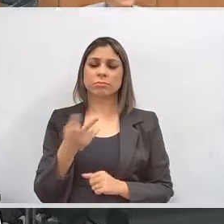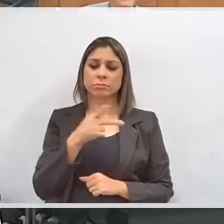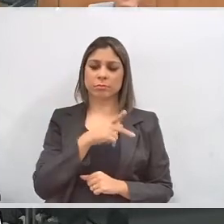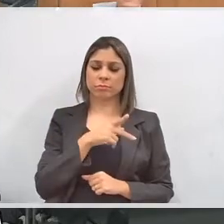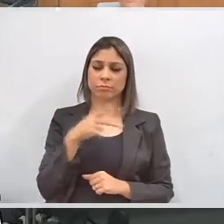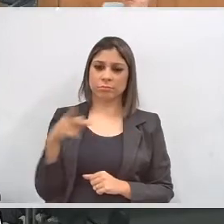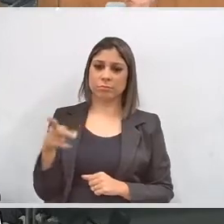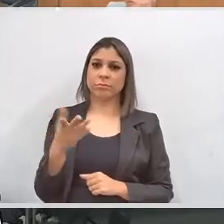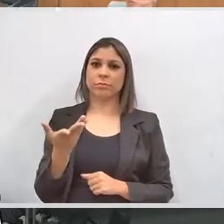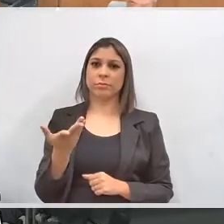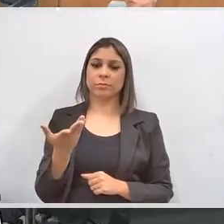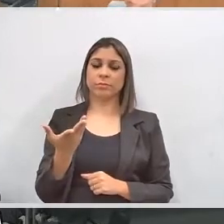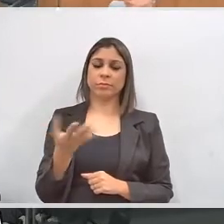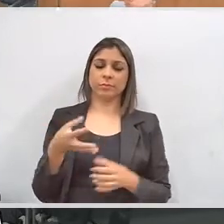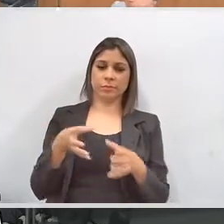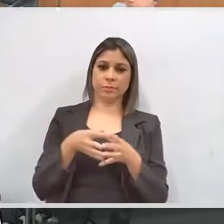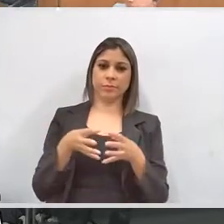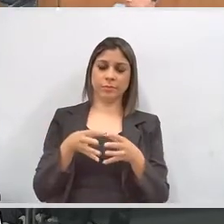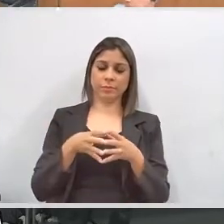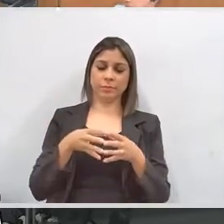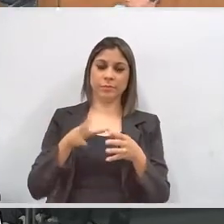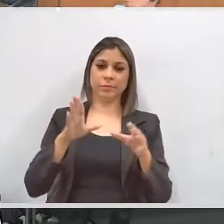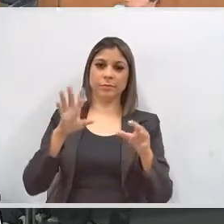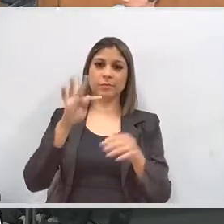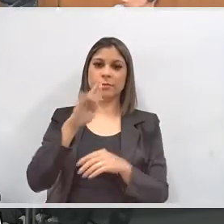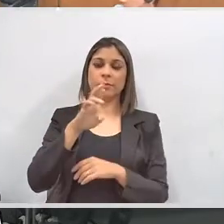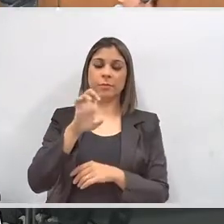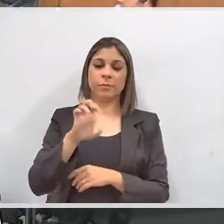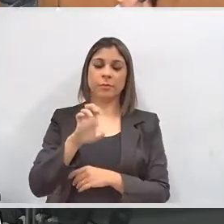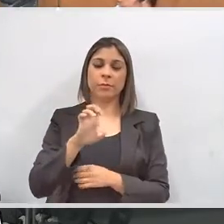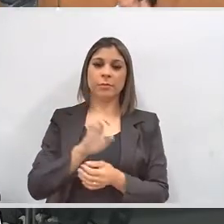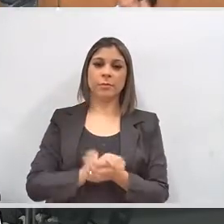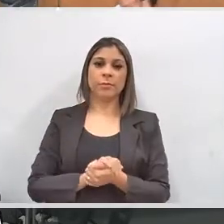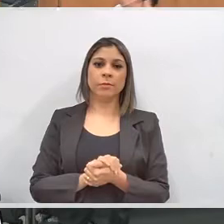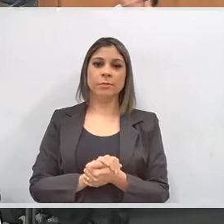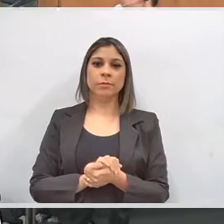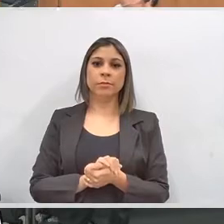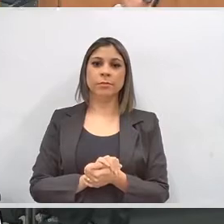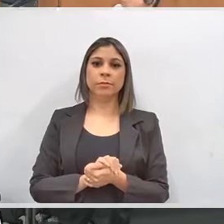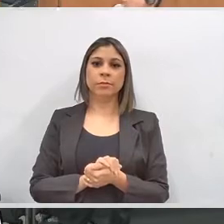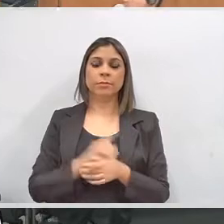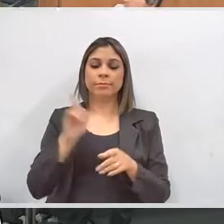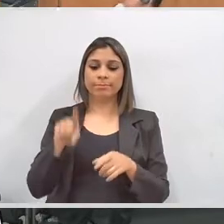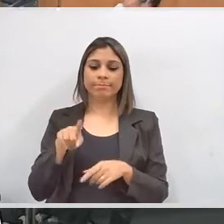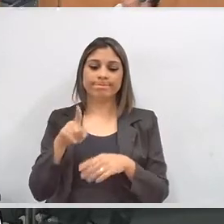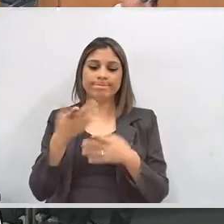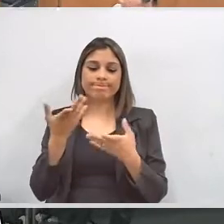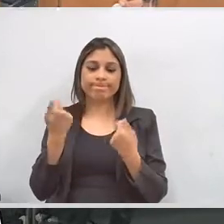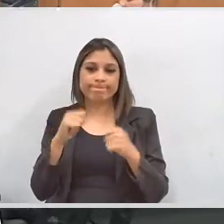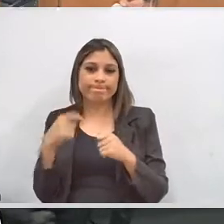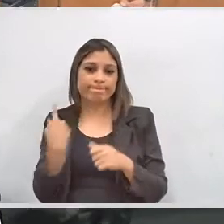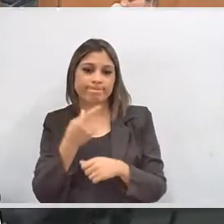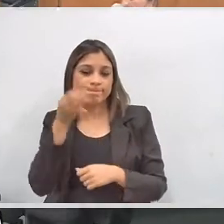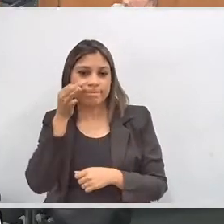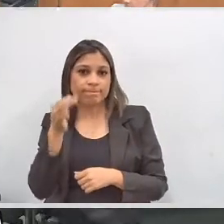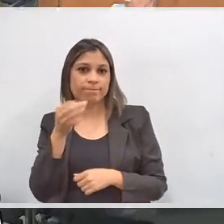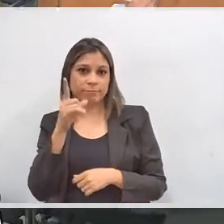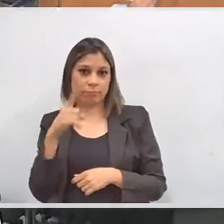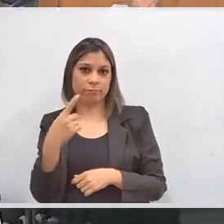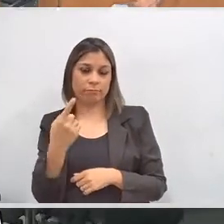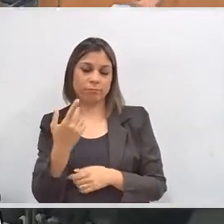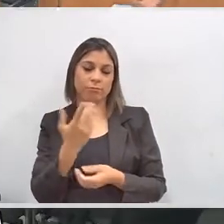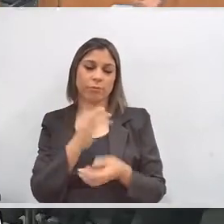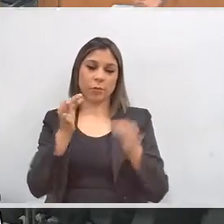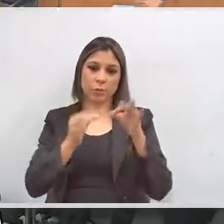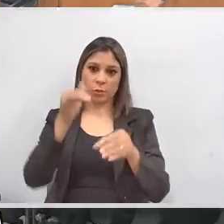presidente dessa importantíssima comissão do TRE, um assunto realmente que merece toda a atenção, nossa justiça